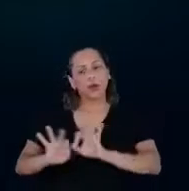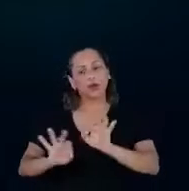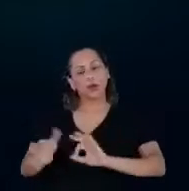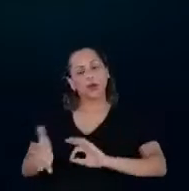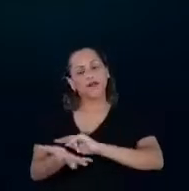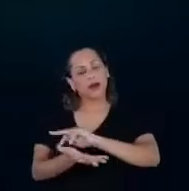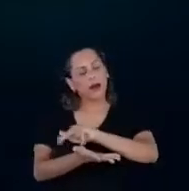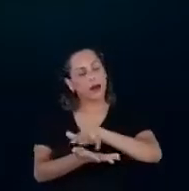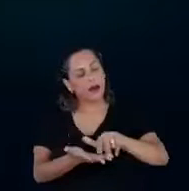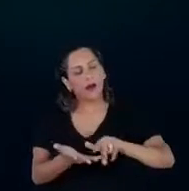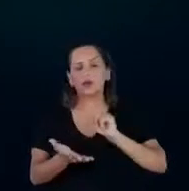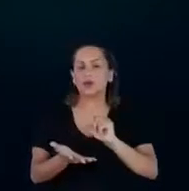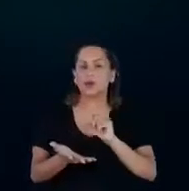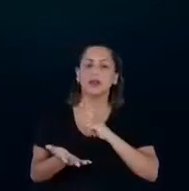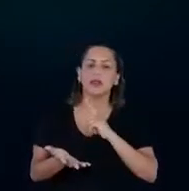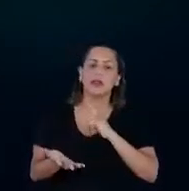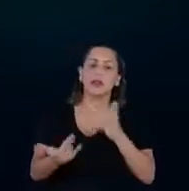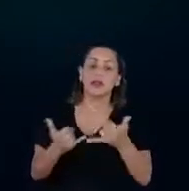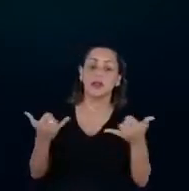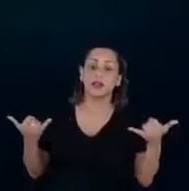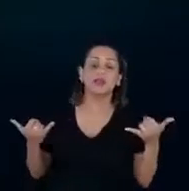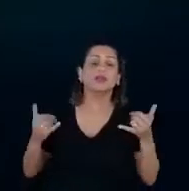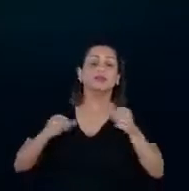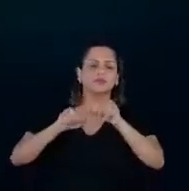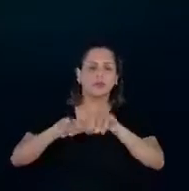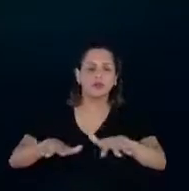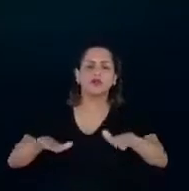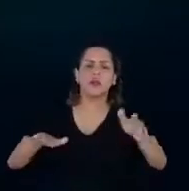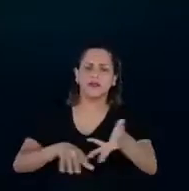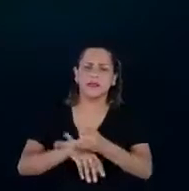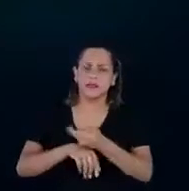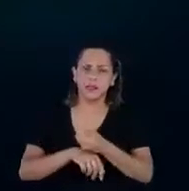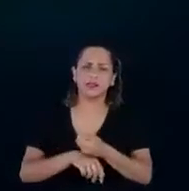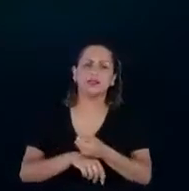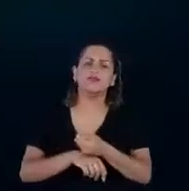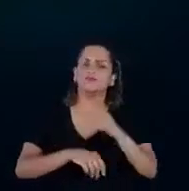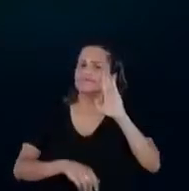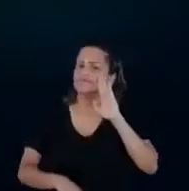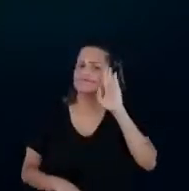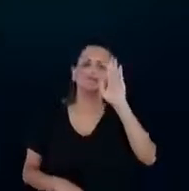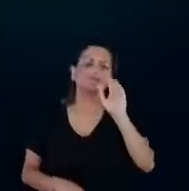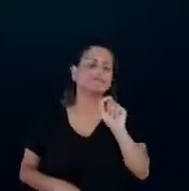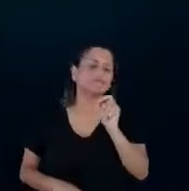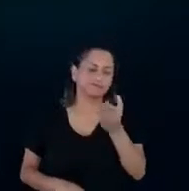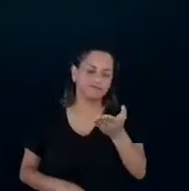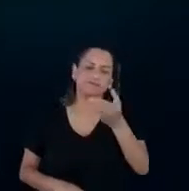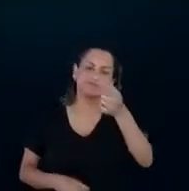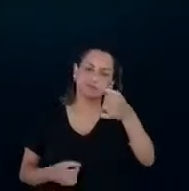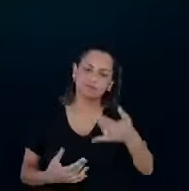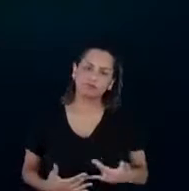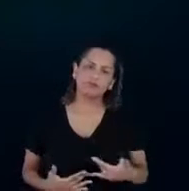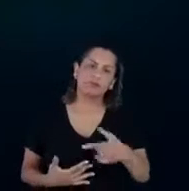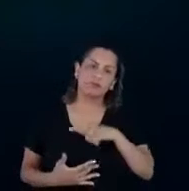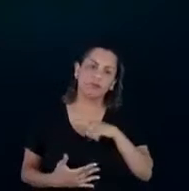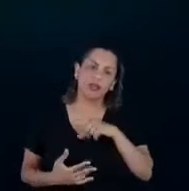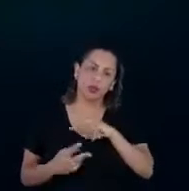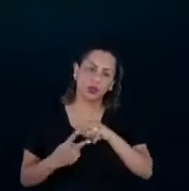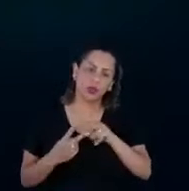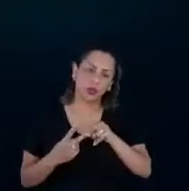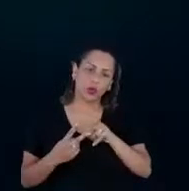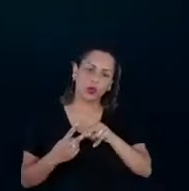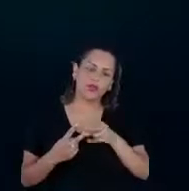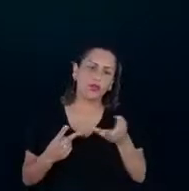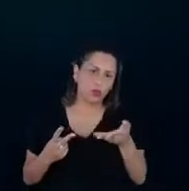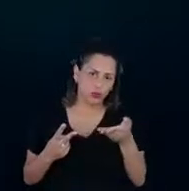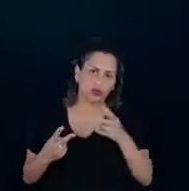microgeração distribuída com eficiência energética, fundamental, quando a gente fala desses dois mecanismos hoje